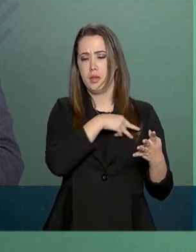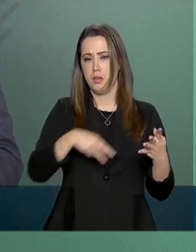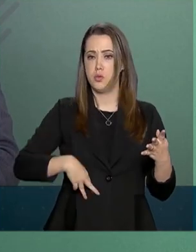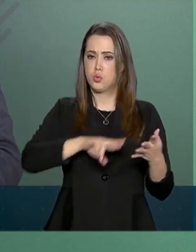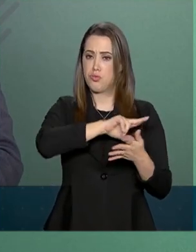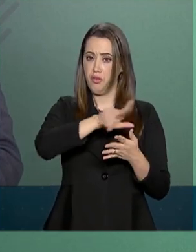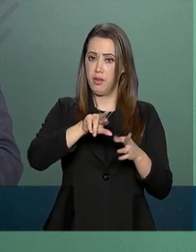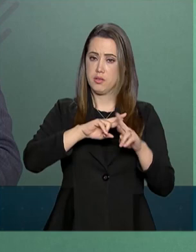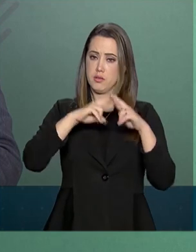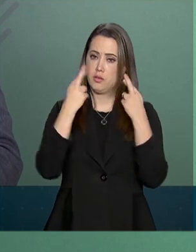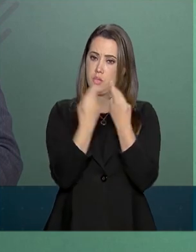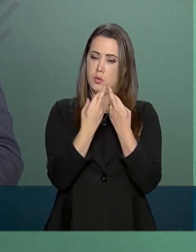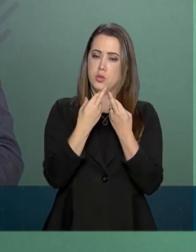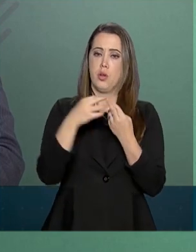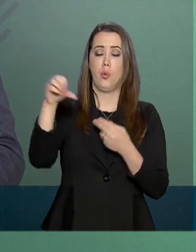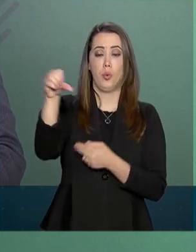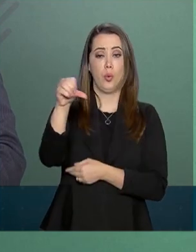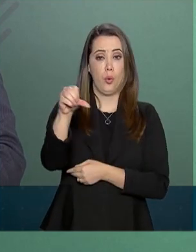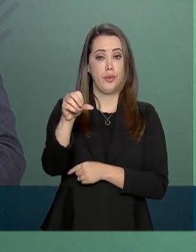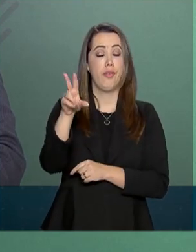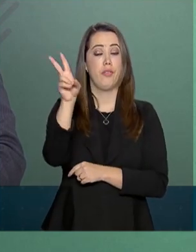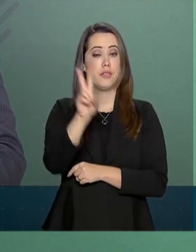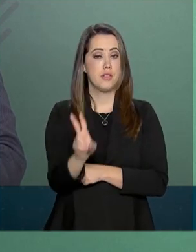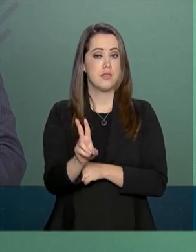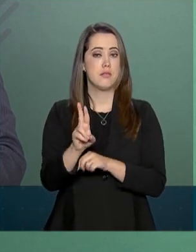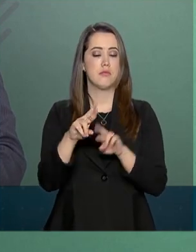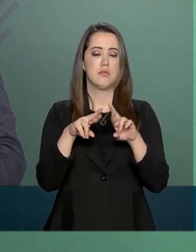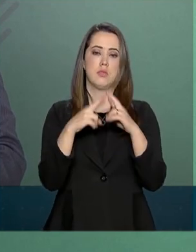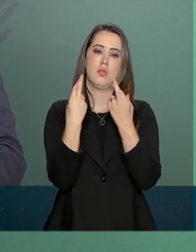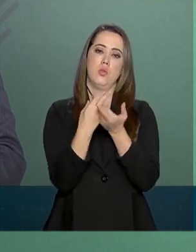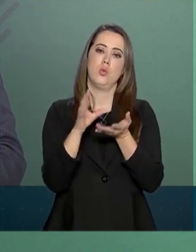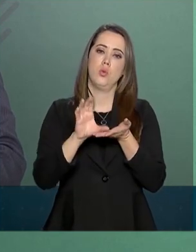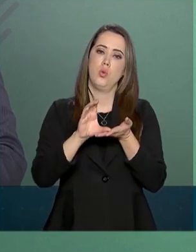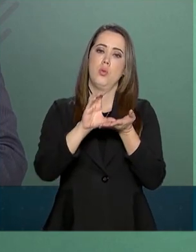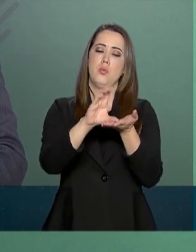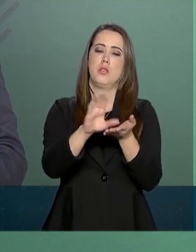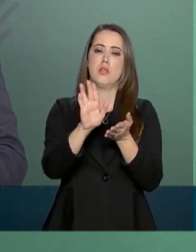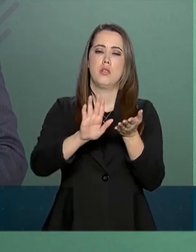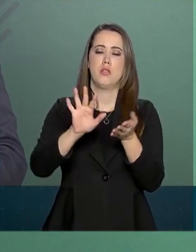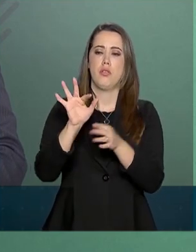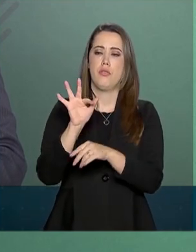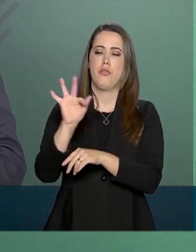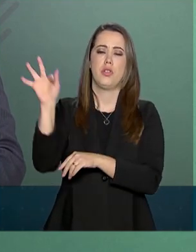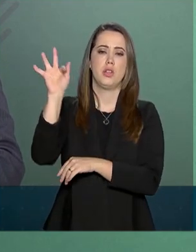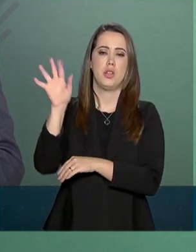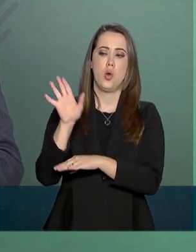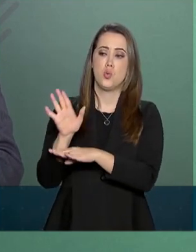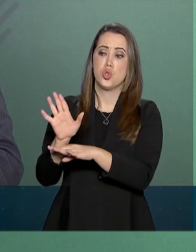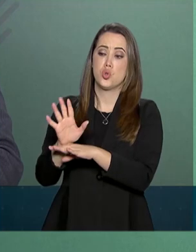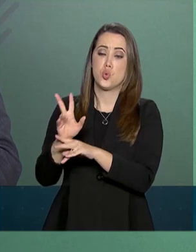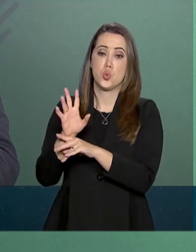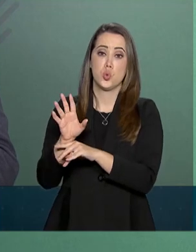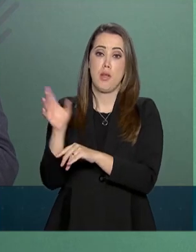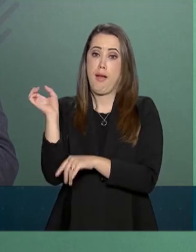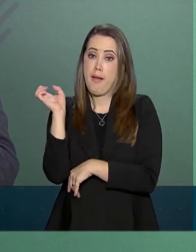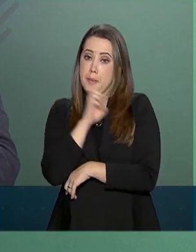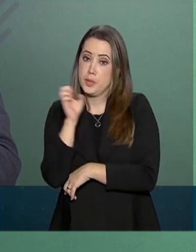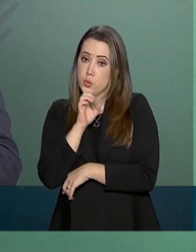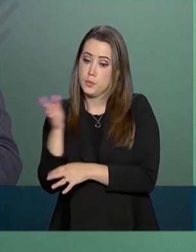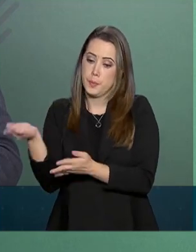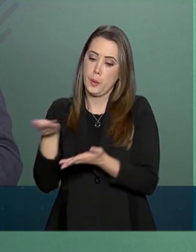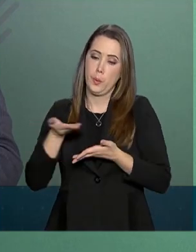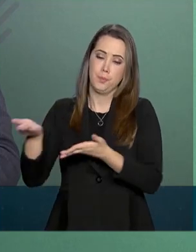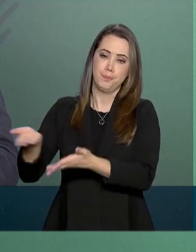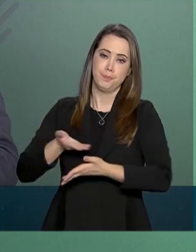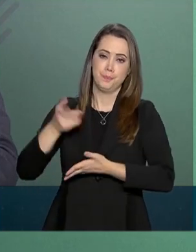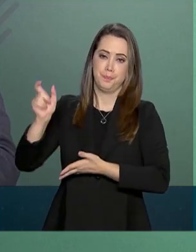participaram da nona reunião do Comitê Federal de Assistência Emergencial para acolhimento